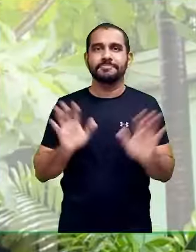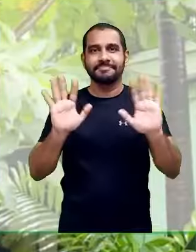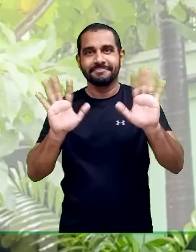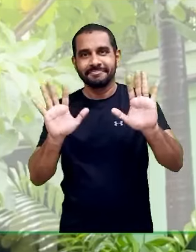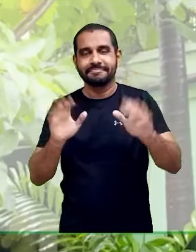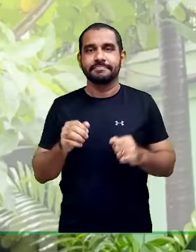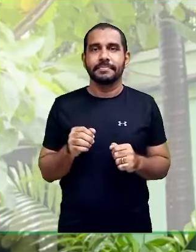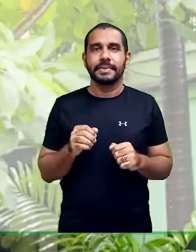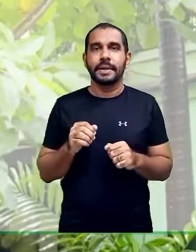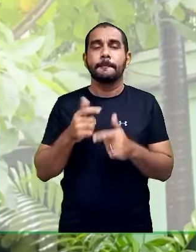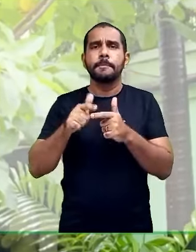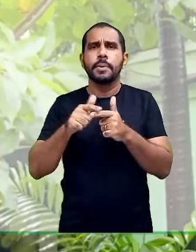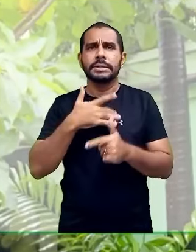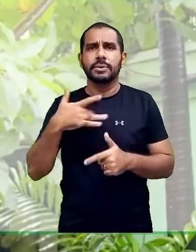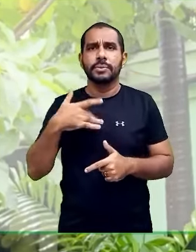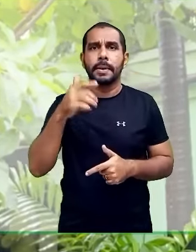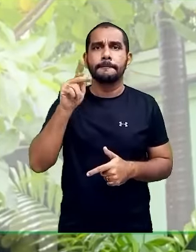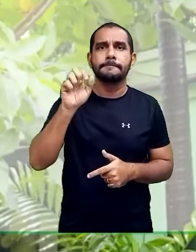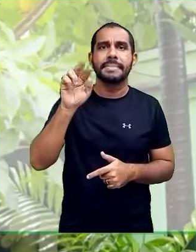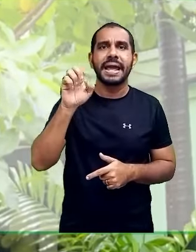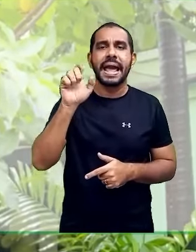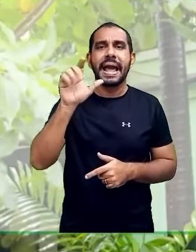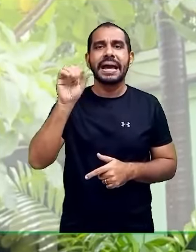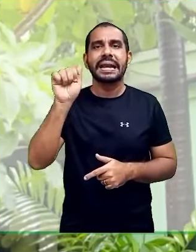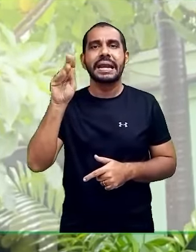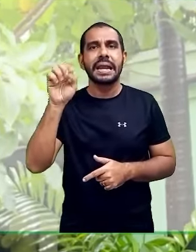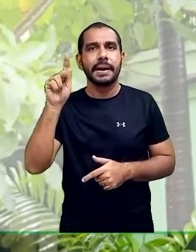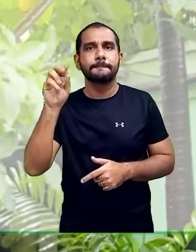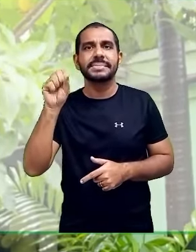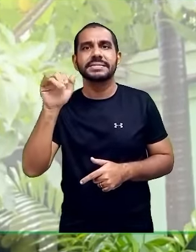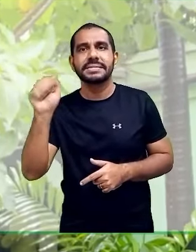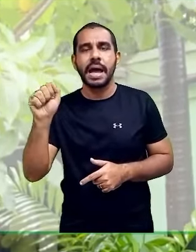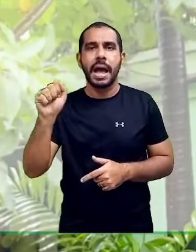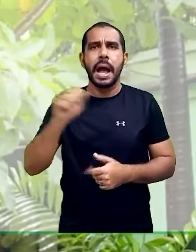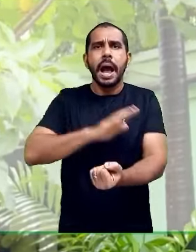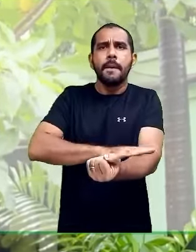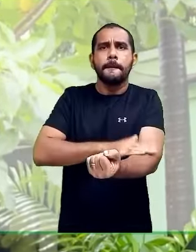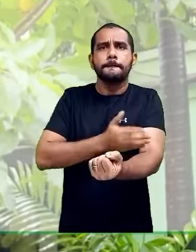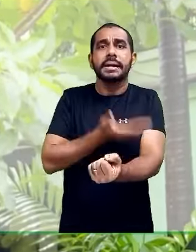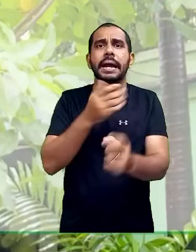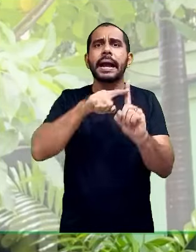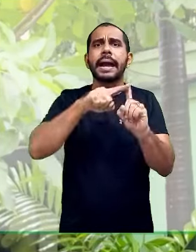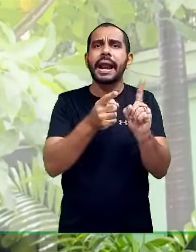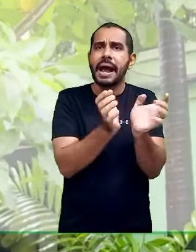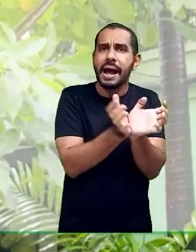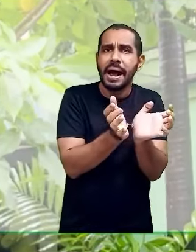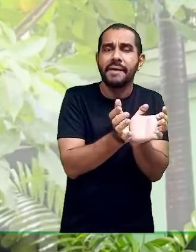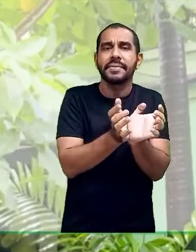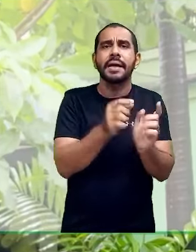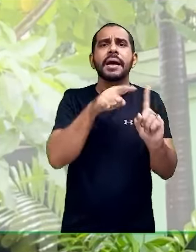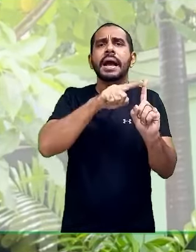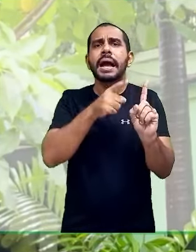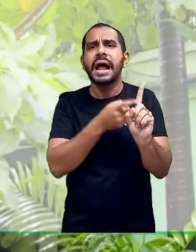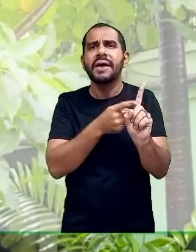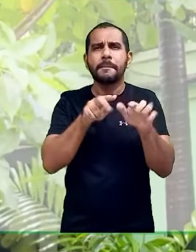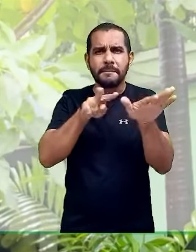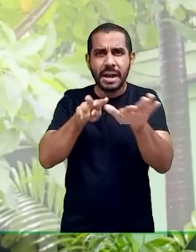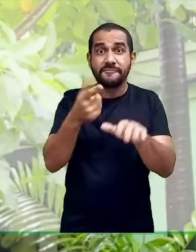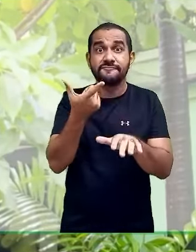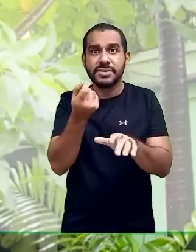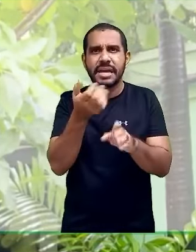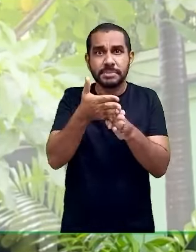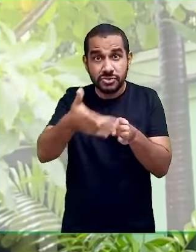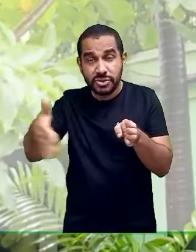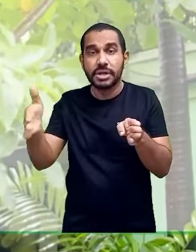Olá! A pré-eclâmpsia é uma doença que causa o aumento da pressão nas grávidas após a 20ª semana de gestação.